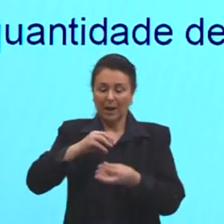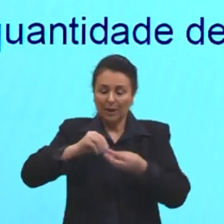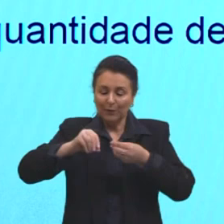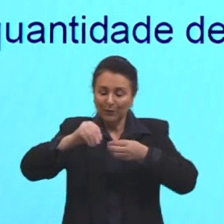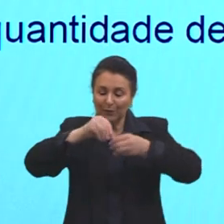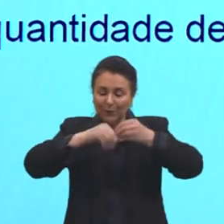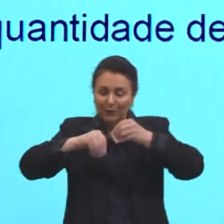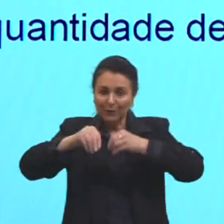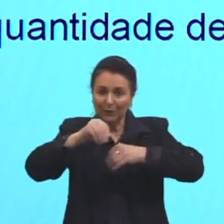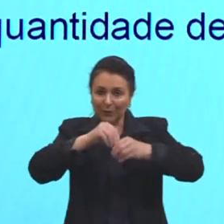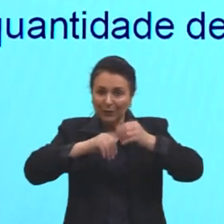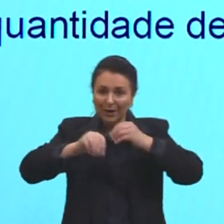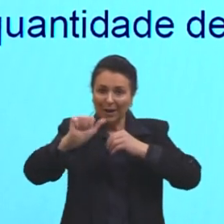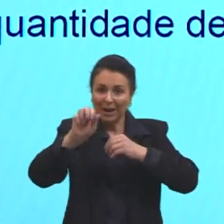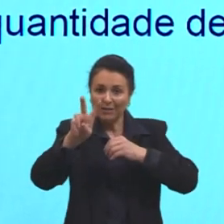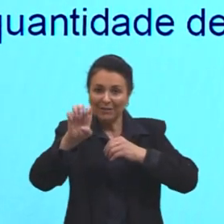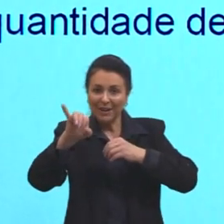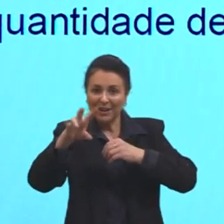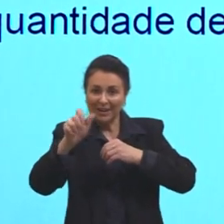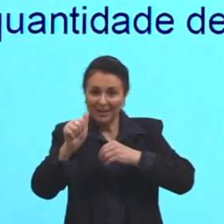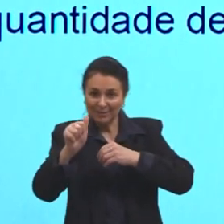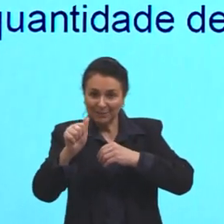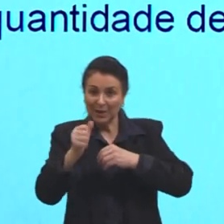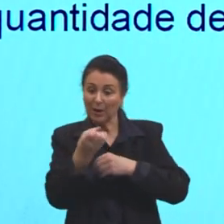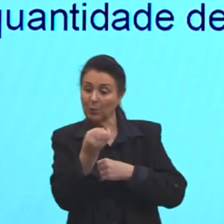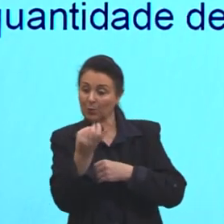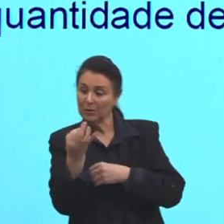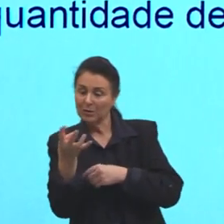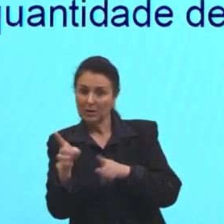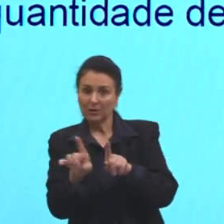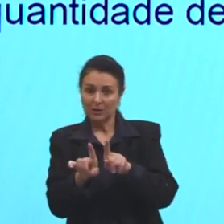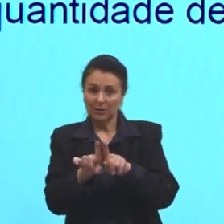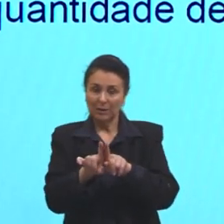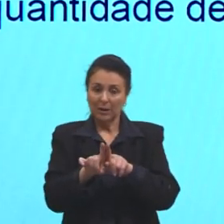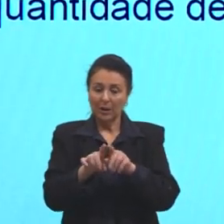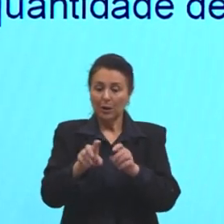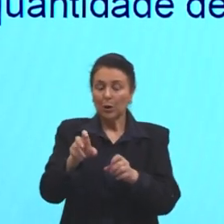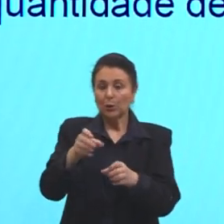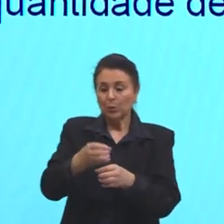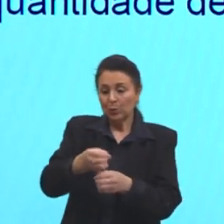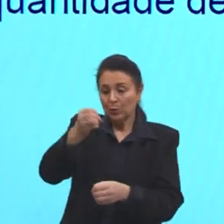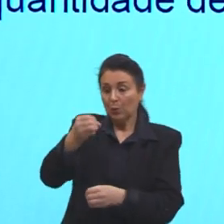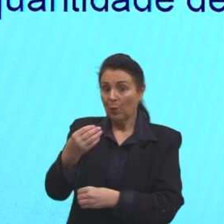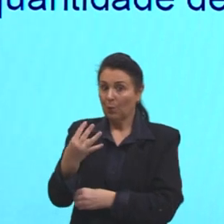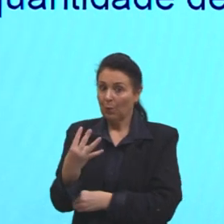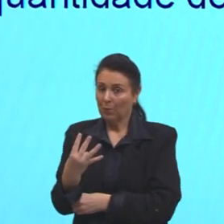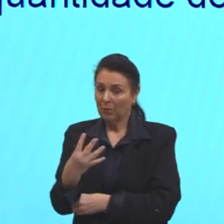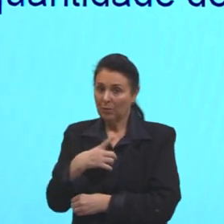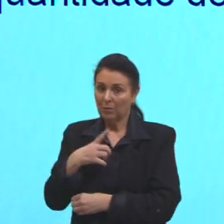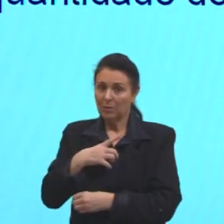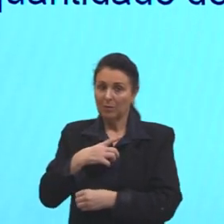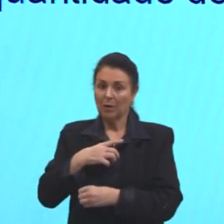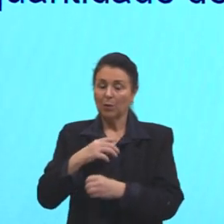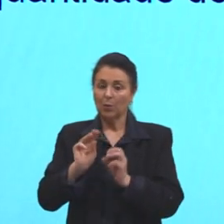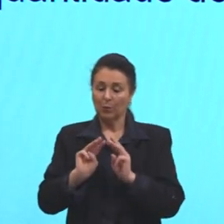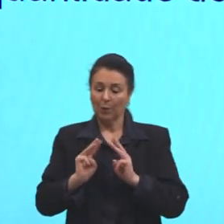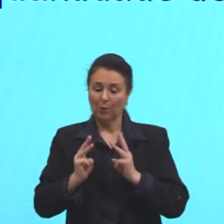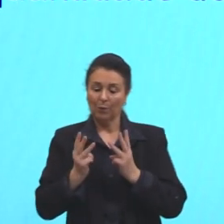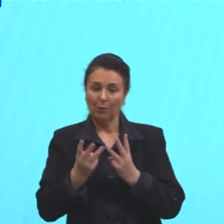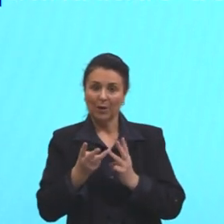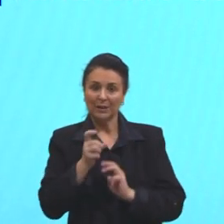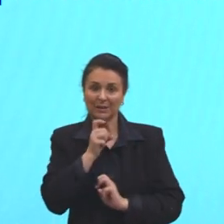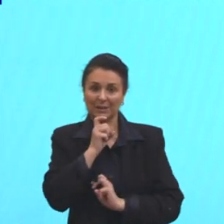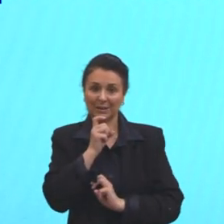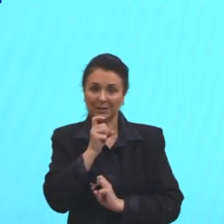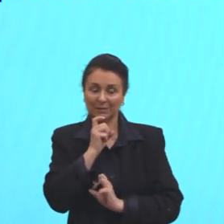porcentagem então dos elementos. No tubo de ensaio quatro, nós temos alface e os números